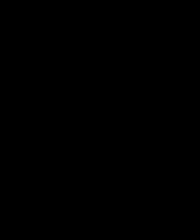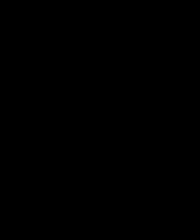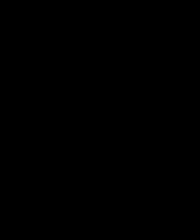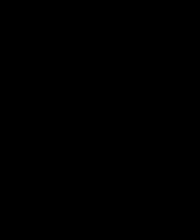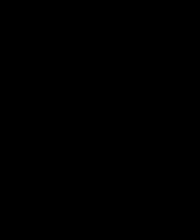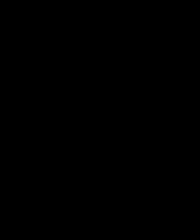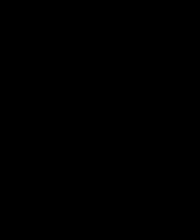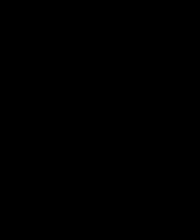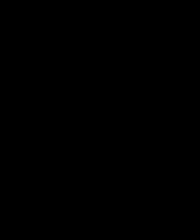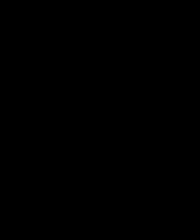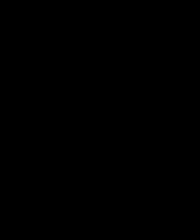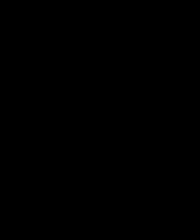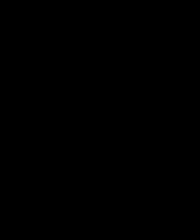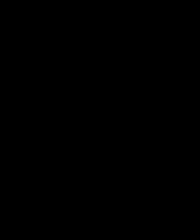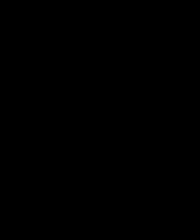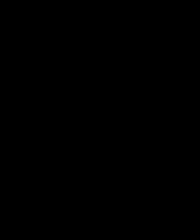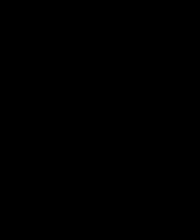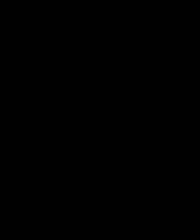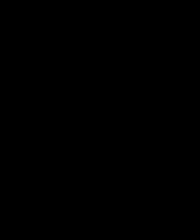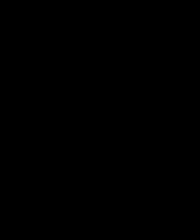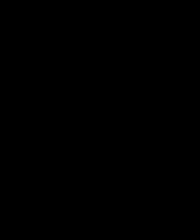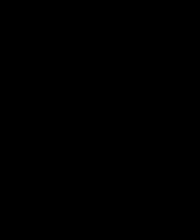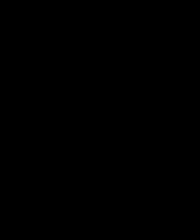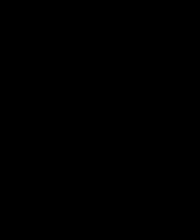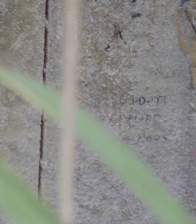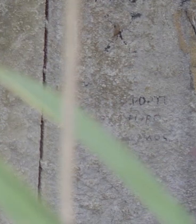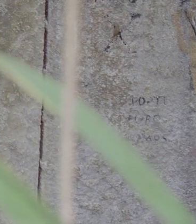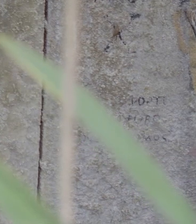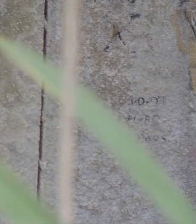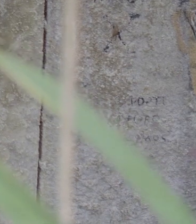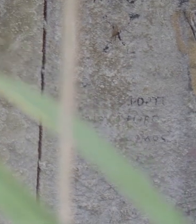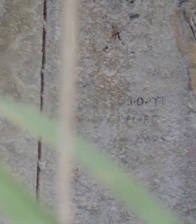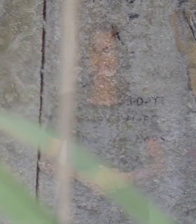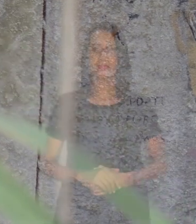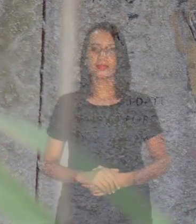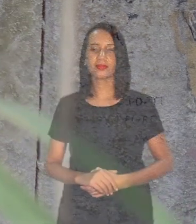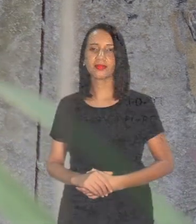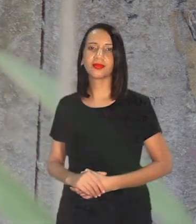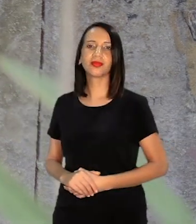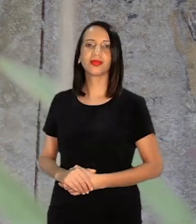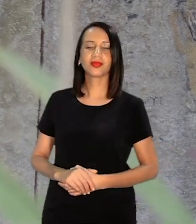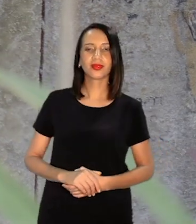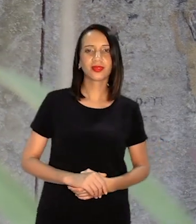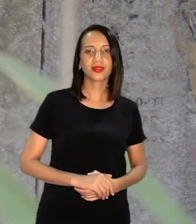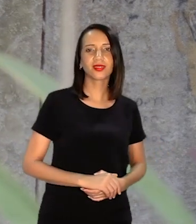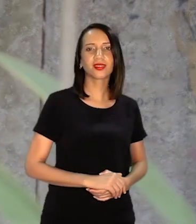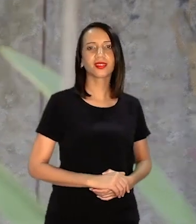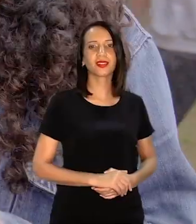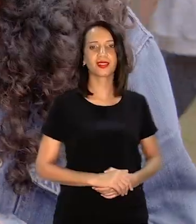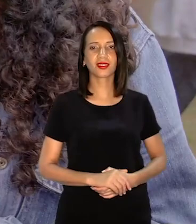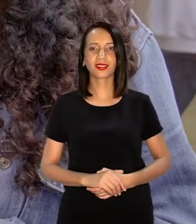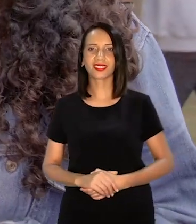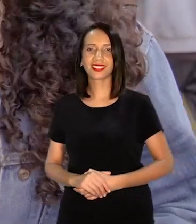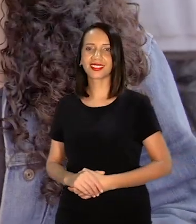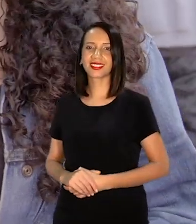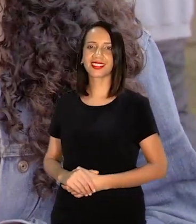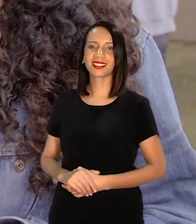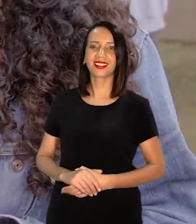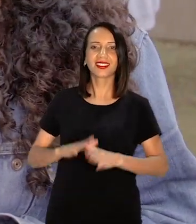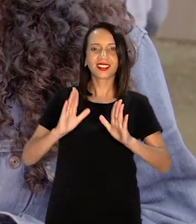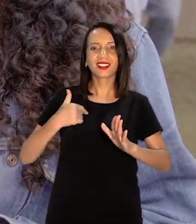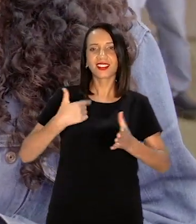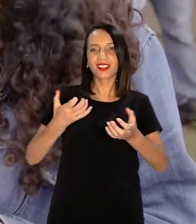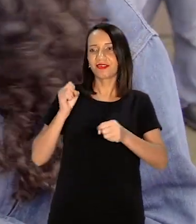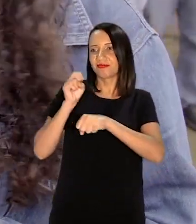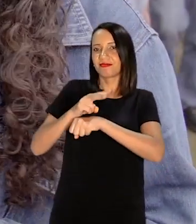Ministério da Cultura apresenta Grafite do rosto de Paulo Freire. Mudar é difícil, mas é possível. Eu quero fazer direito na